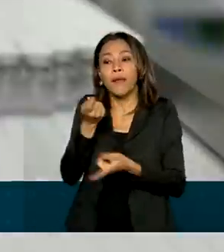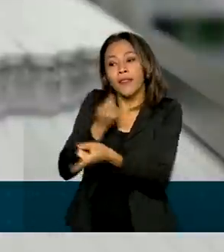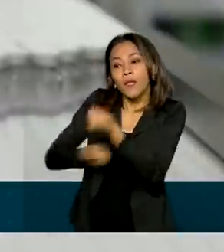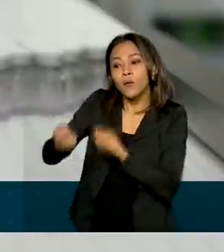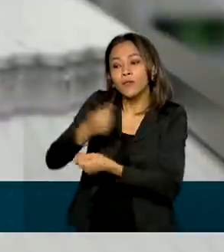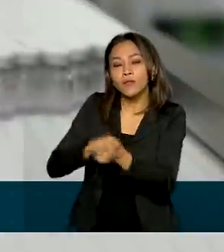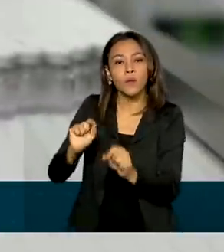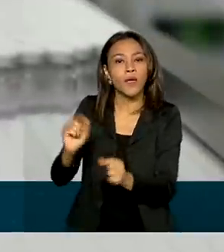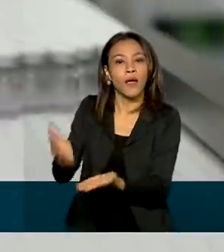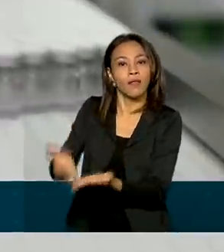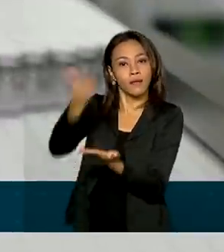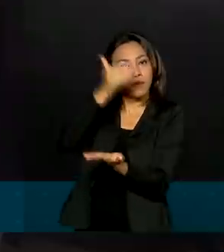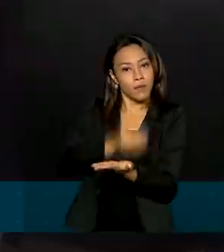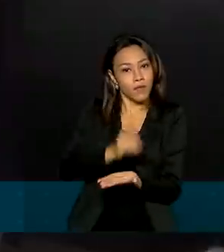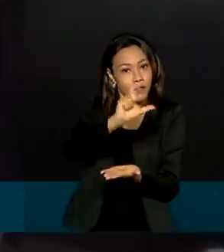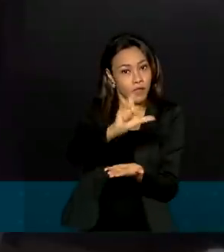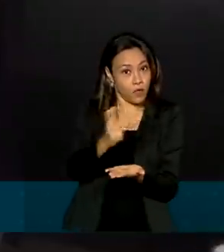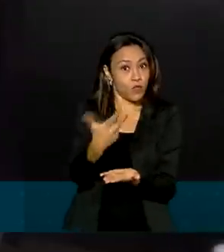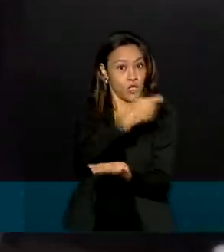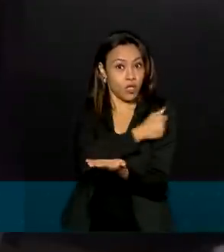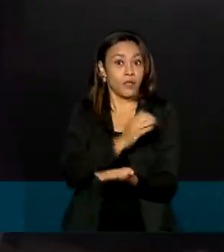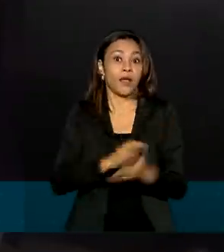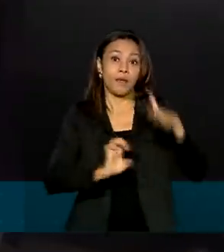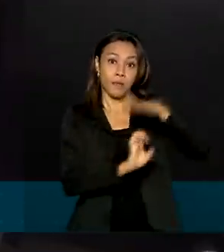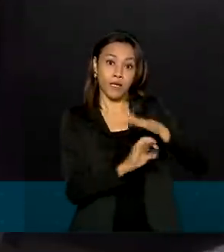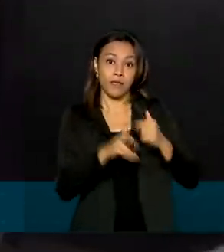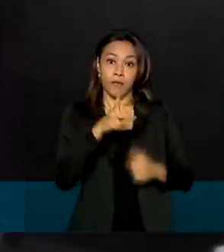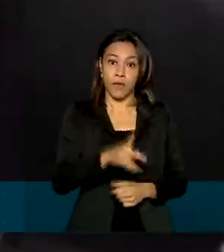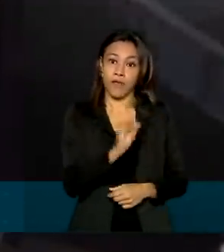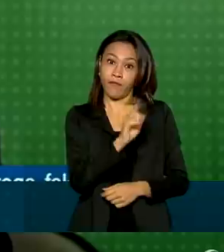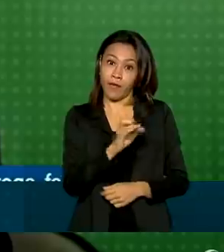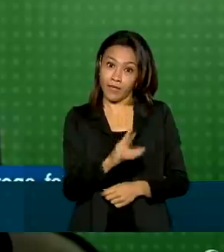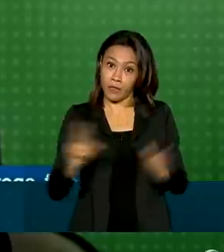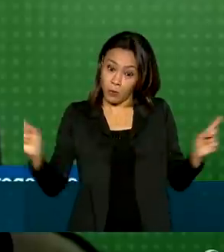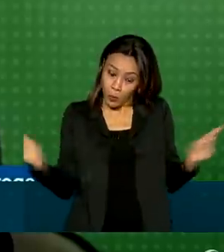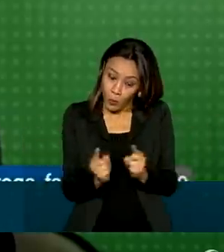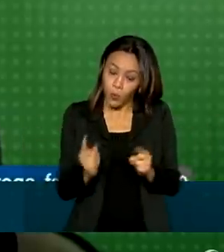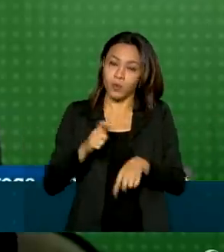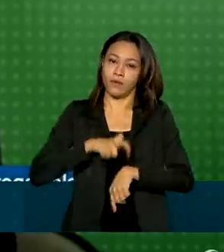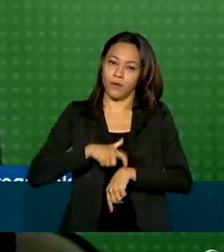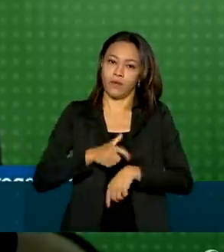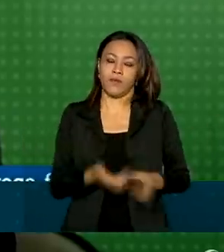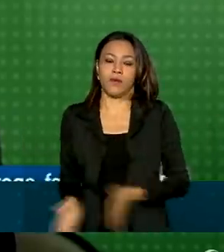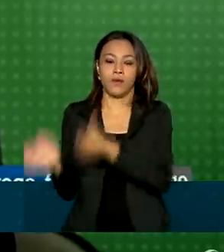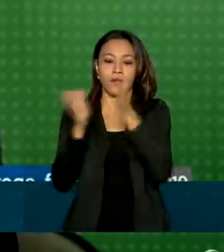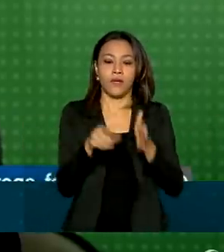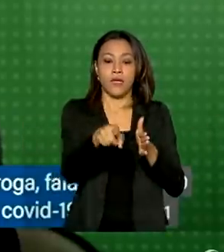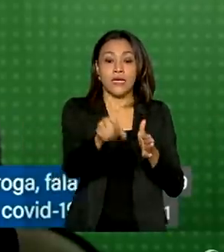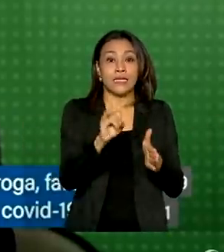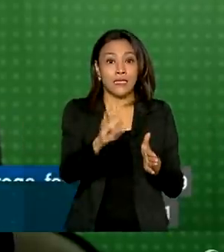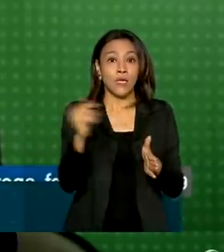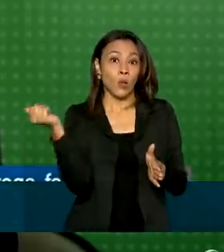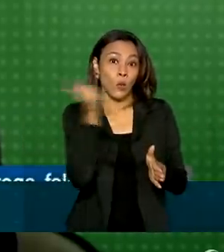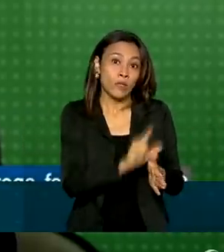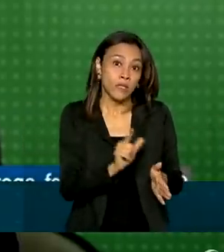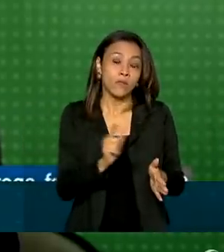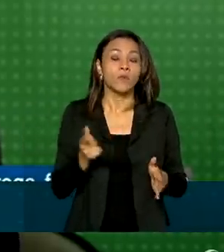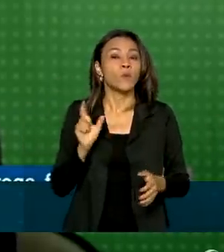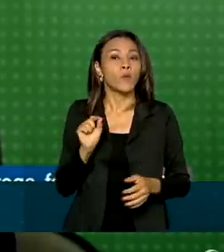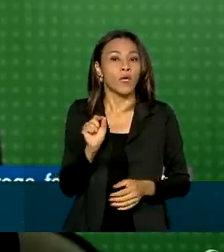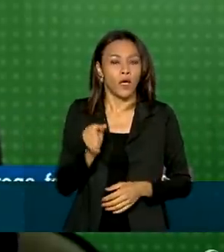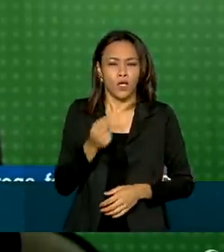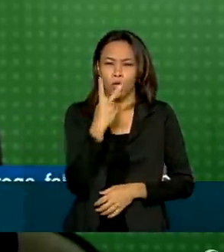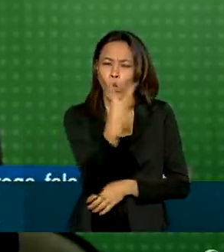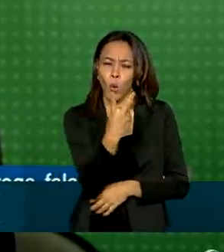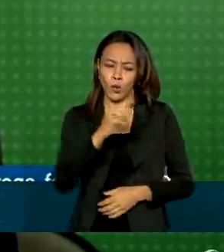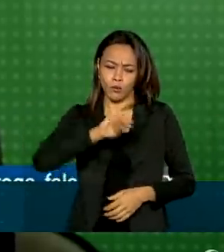a antecipação de doses compradas da Pfizer no curto prazo. Se conseguirmos atingir essa velocidade de 2